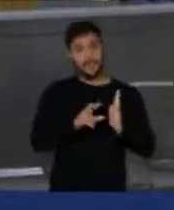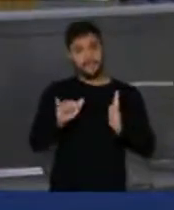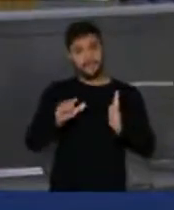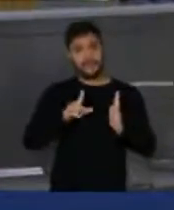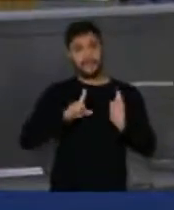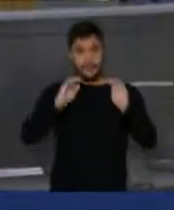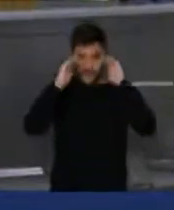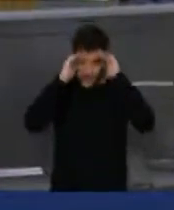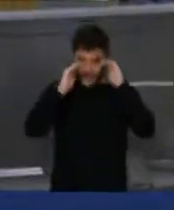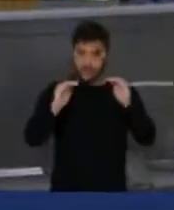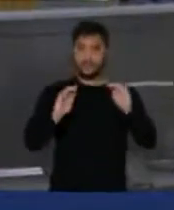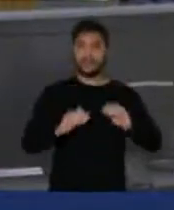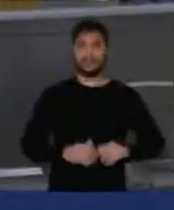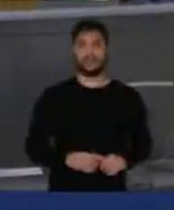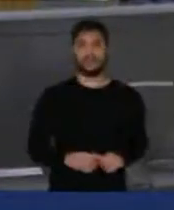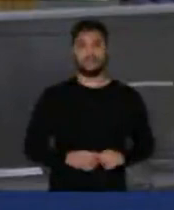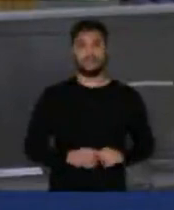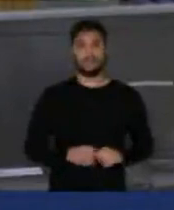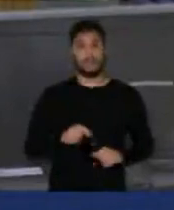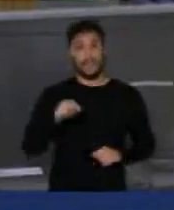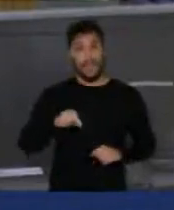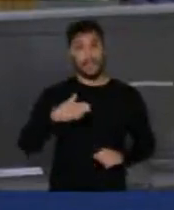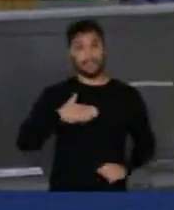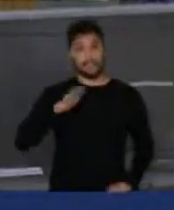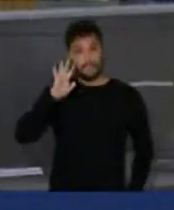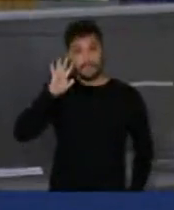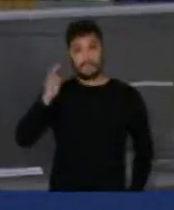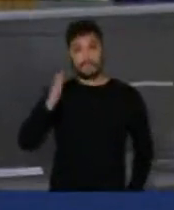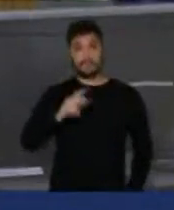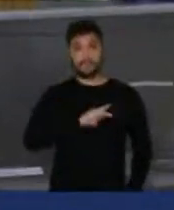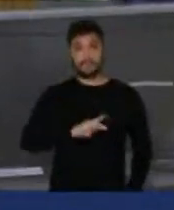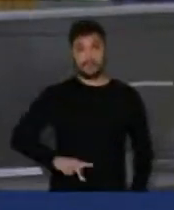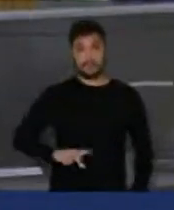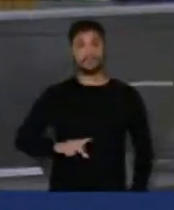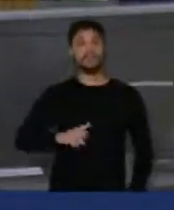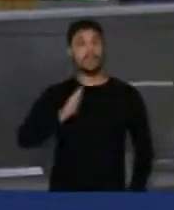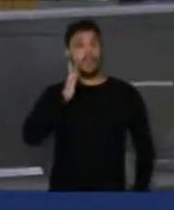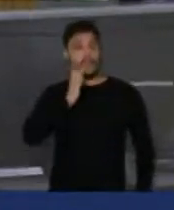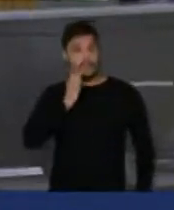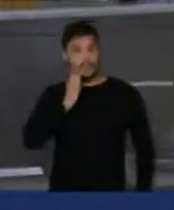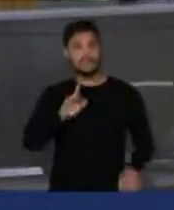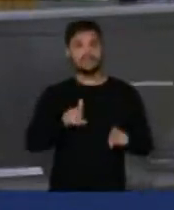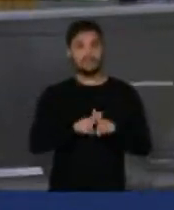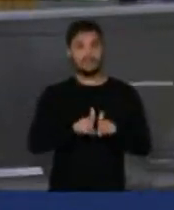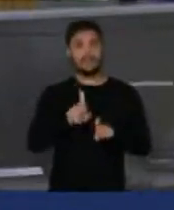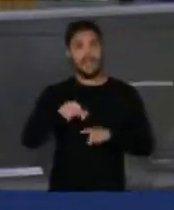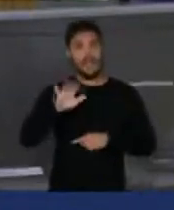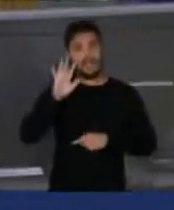É essa a determinação do presidente Lira e é essa a determinação de toda a mesa diretora.